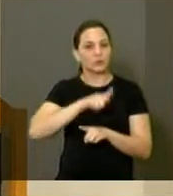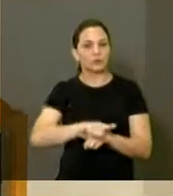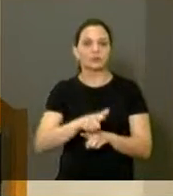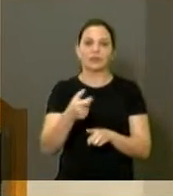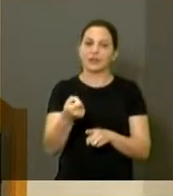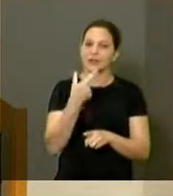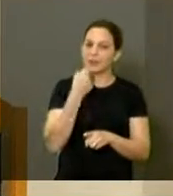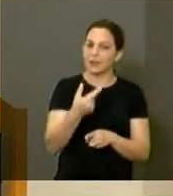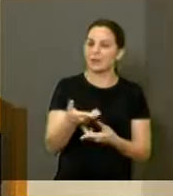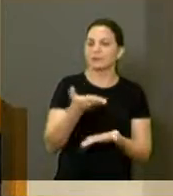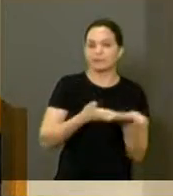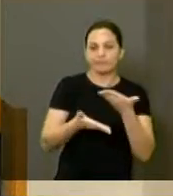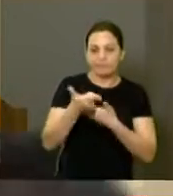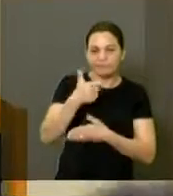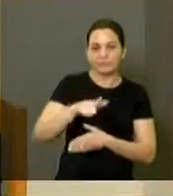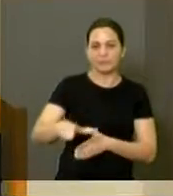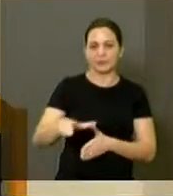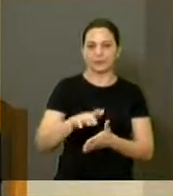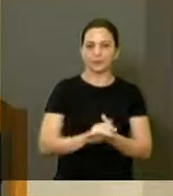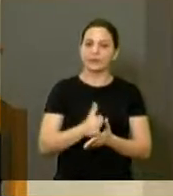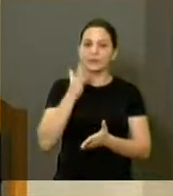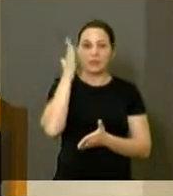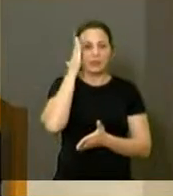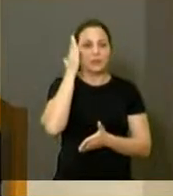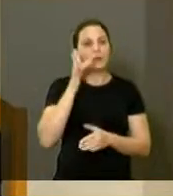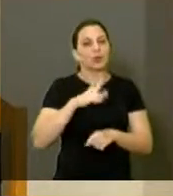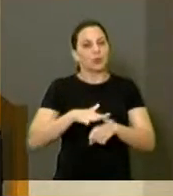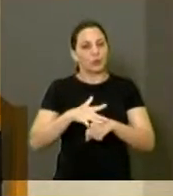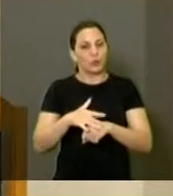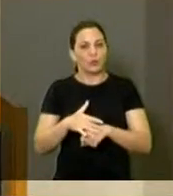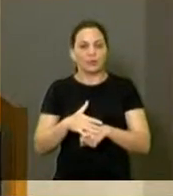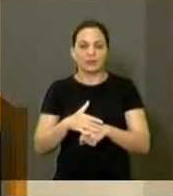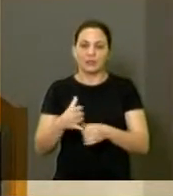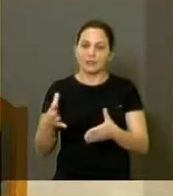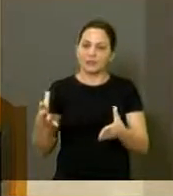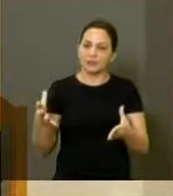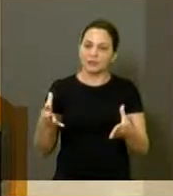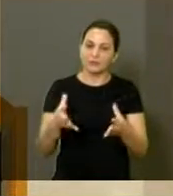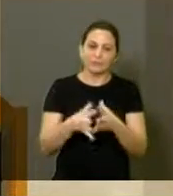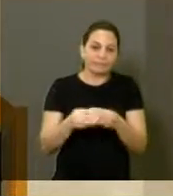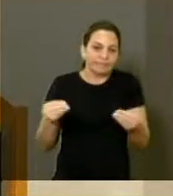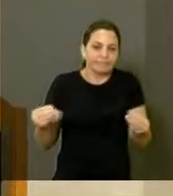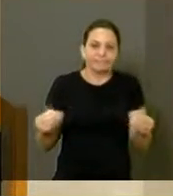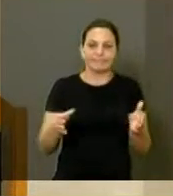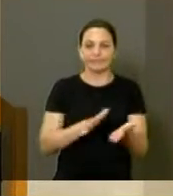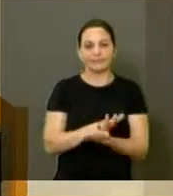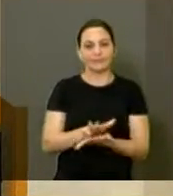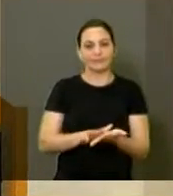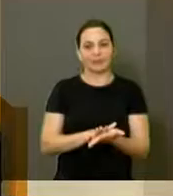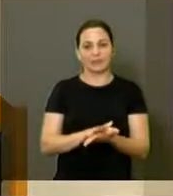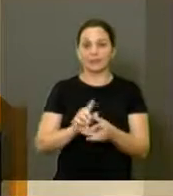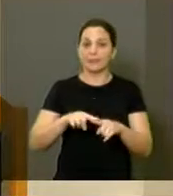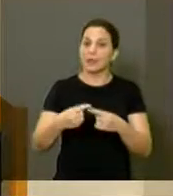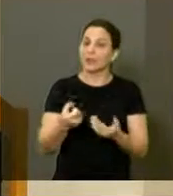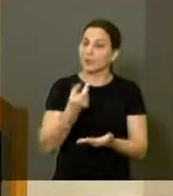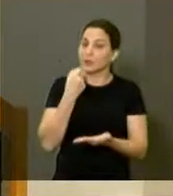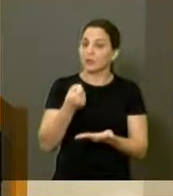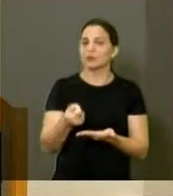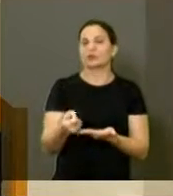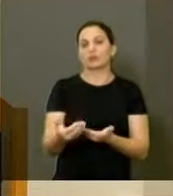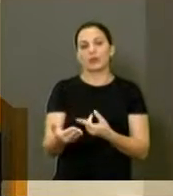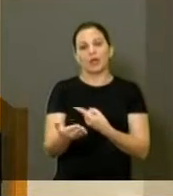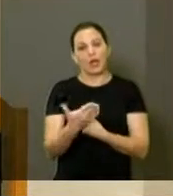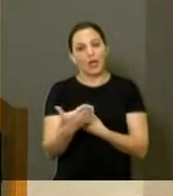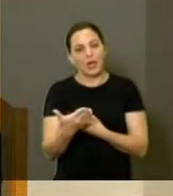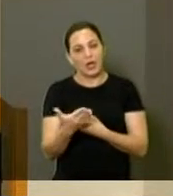nenhum tratamento. Sabemos que essa doença não tem cura, mas ela ajuda a amenizar essa